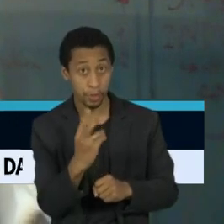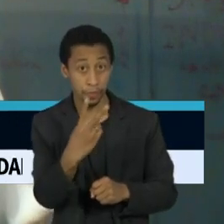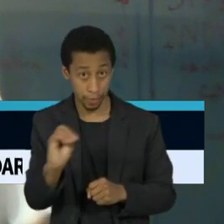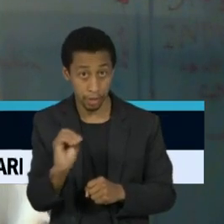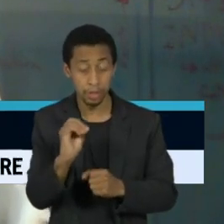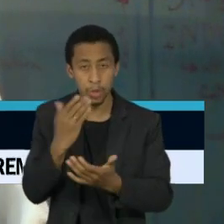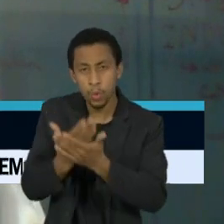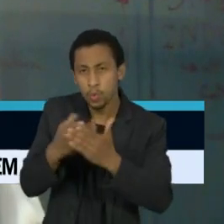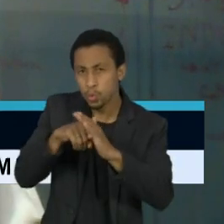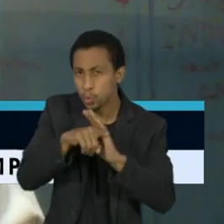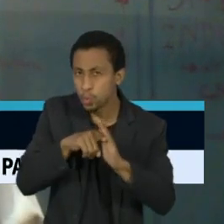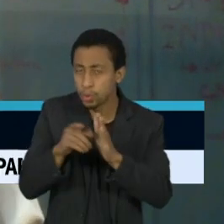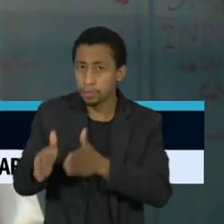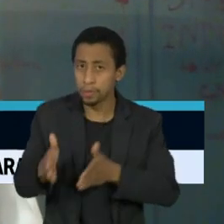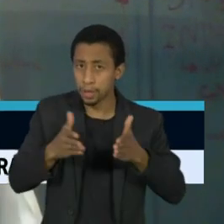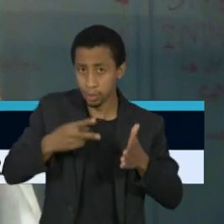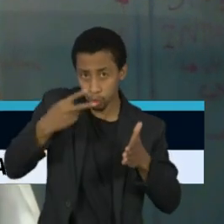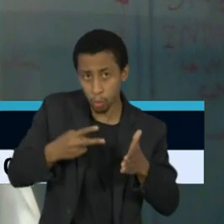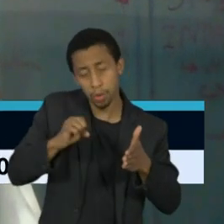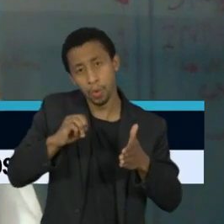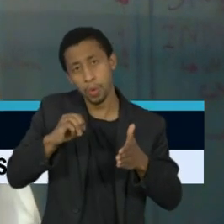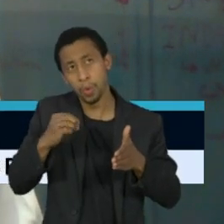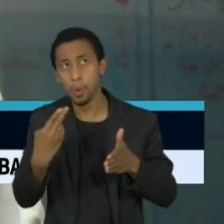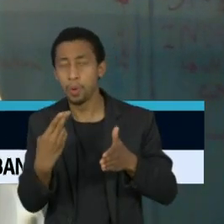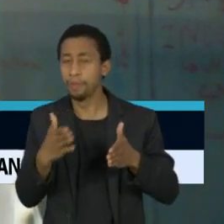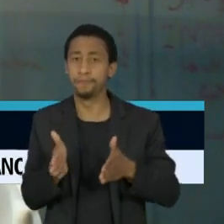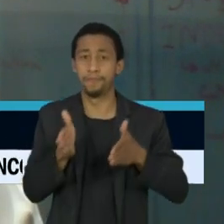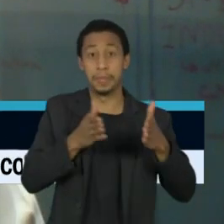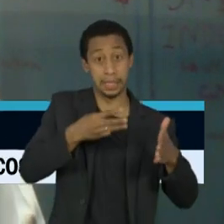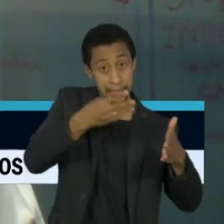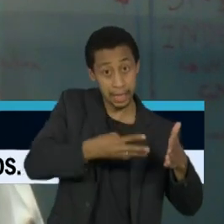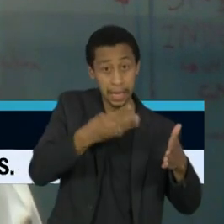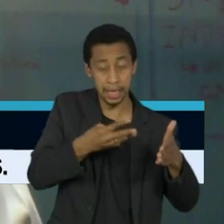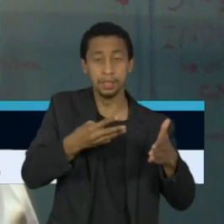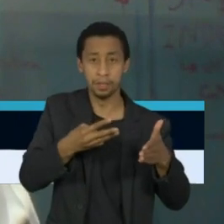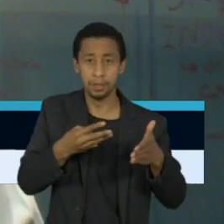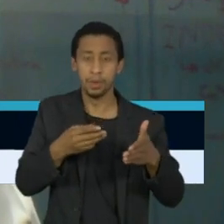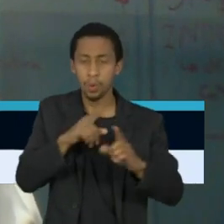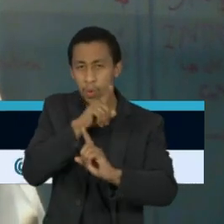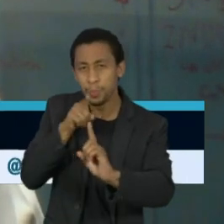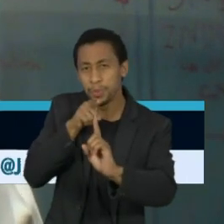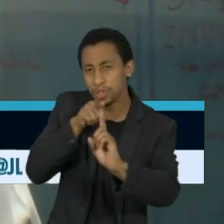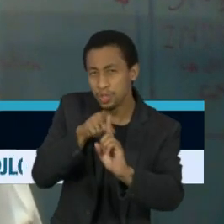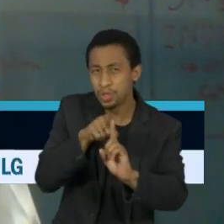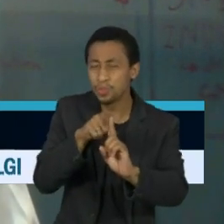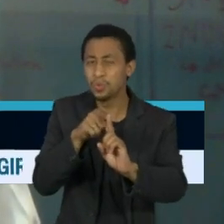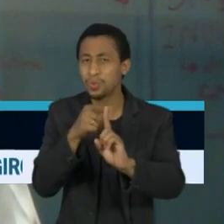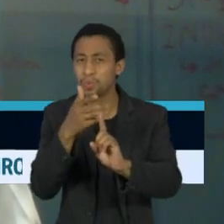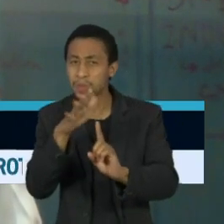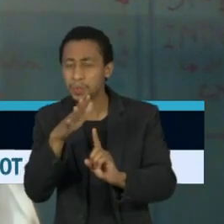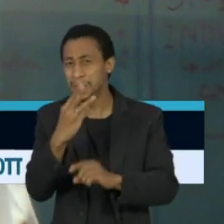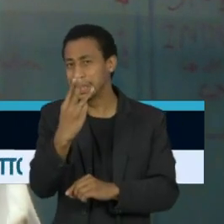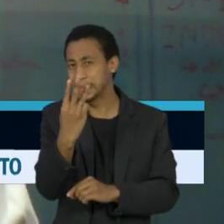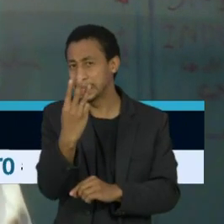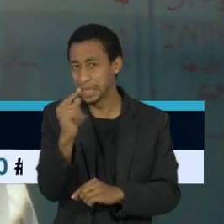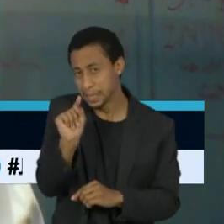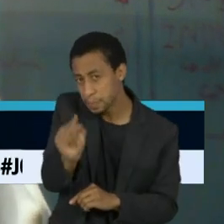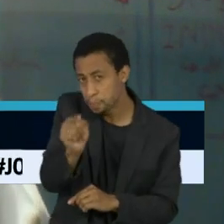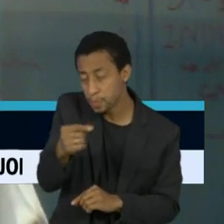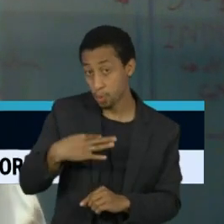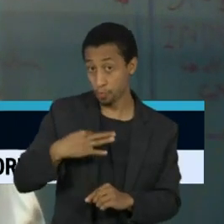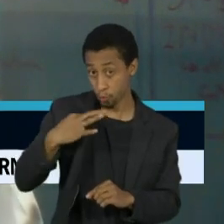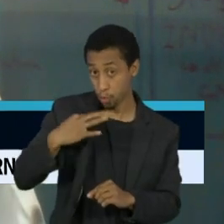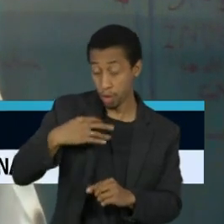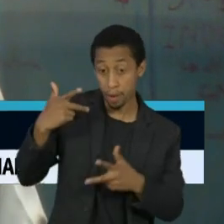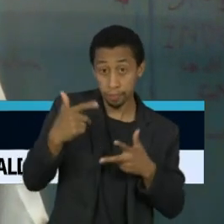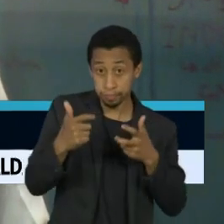estudo, fase 2 barra 3 ou fase 2 expandido, ele tem como objetivo no mínimo 3 mil pacientes e ele